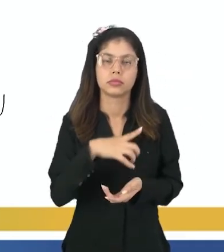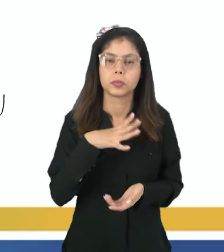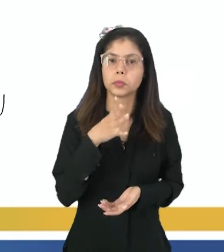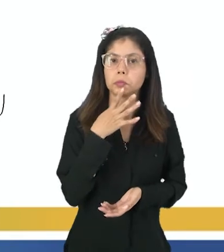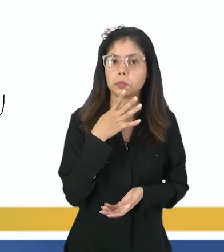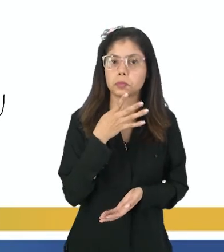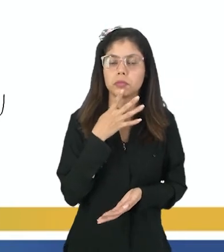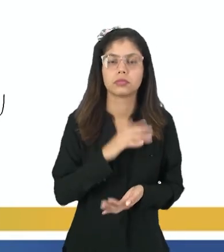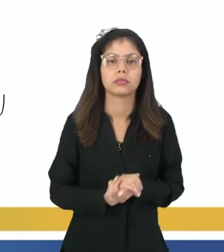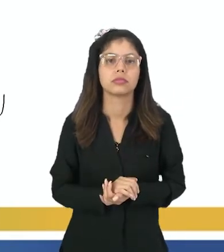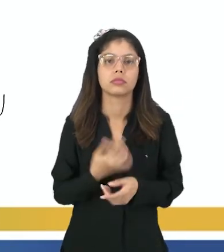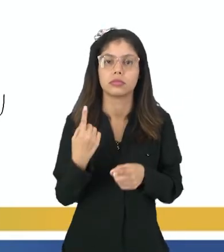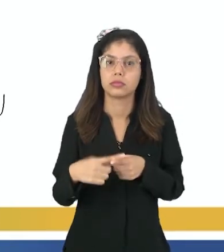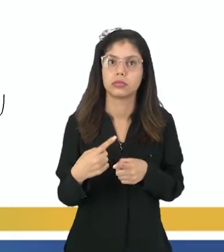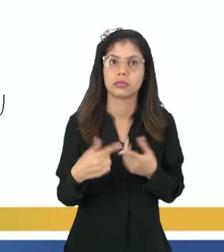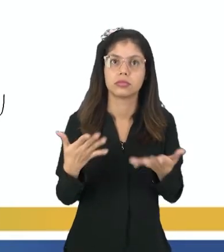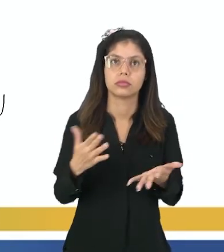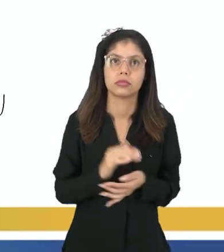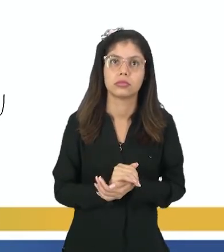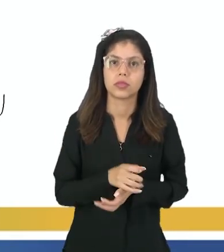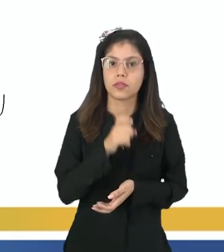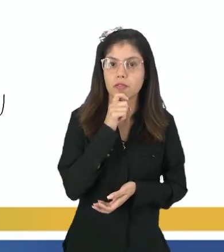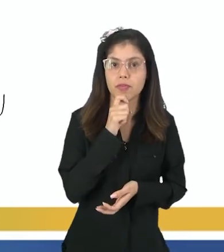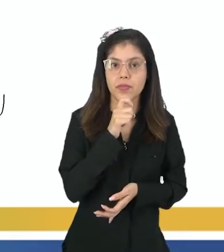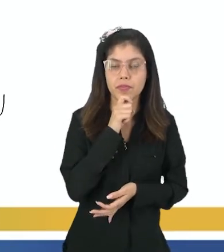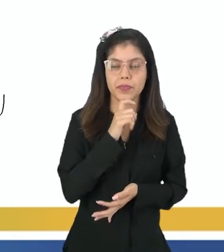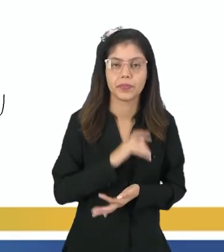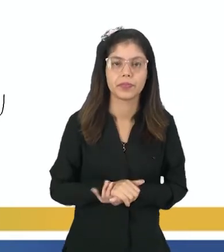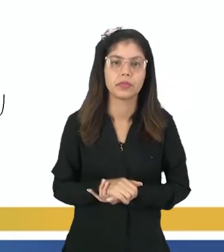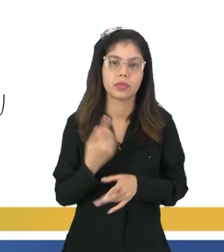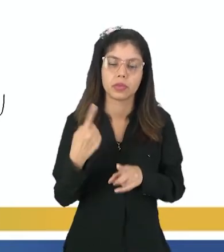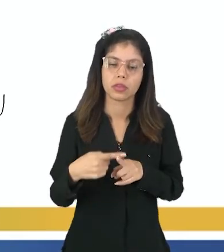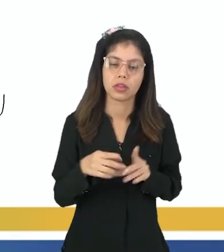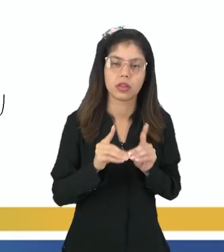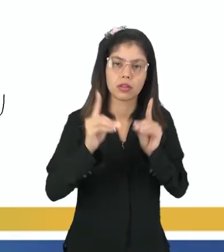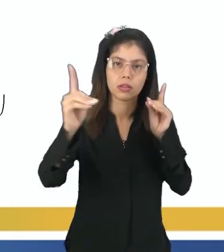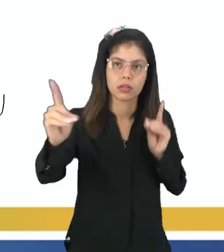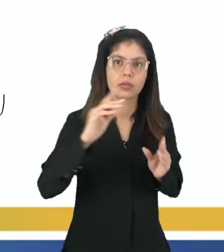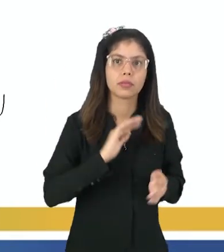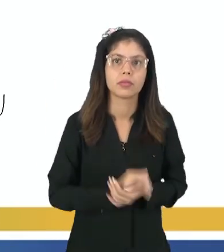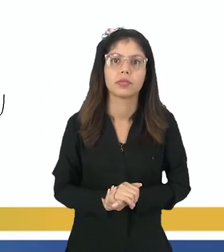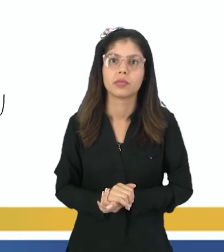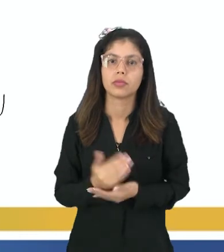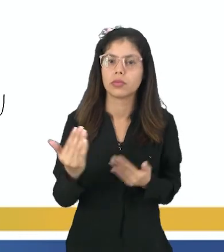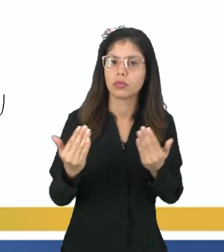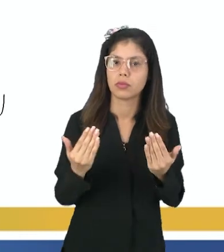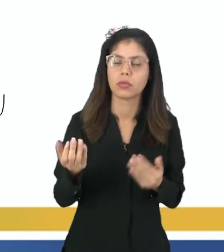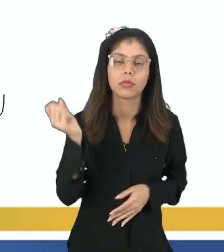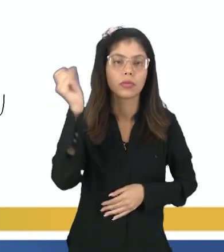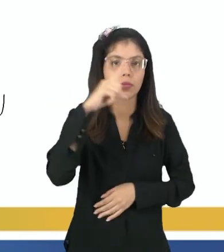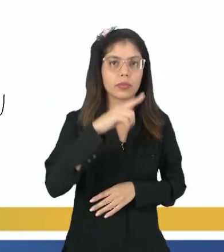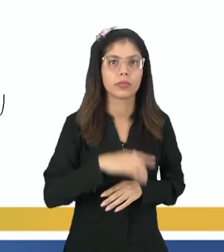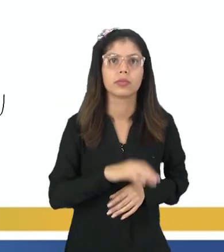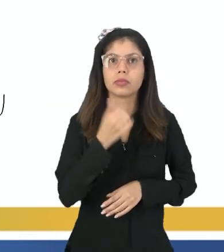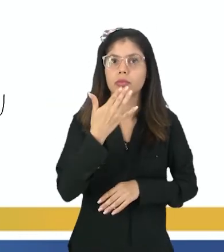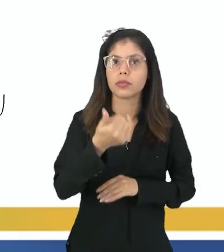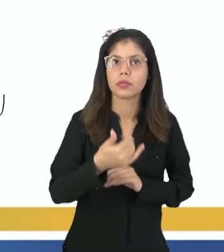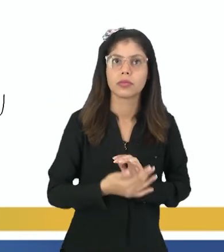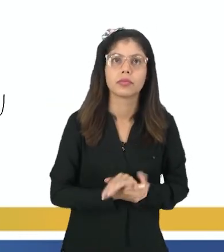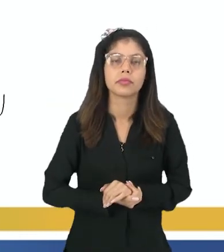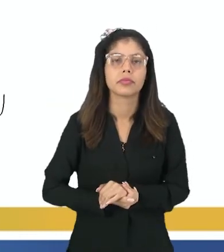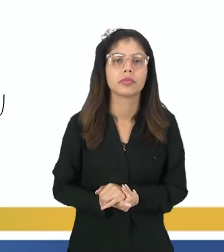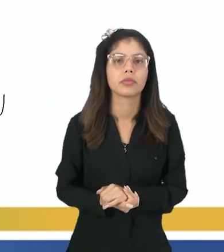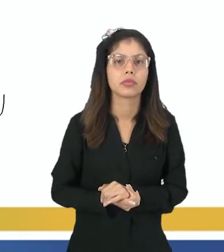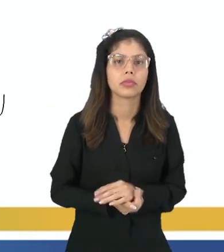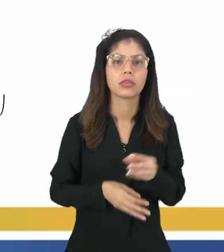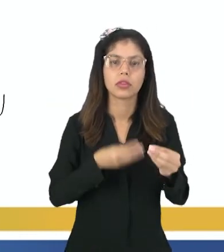conhecidos por serem planetas mais frios, por conta da sua distância em relação ao Sol, tá bom? E aí,